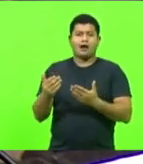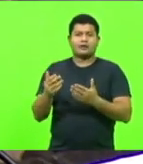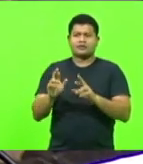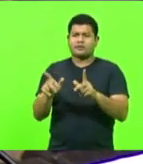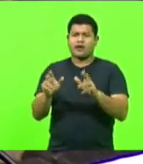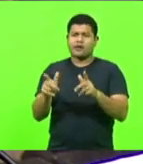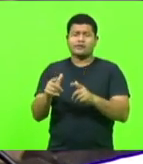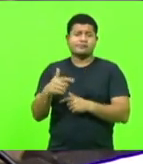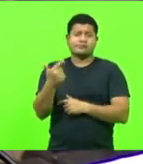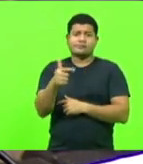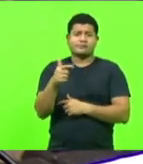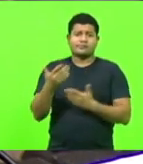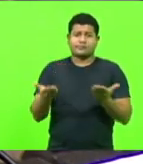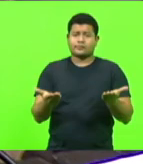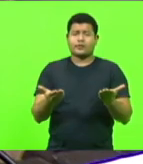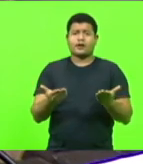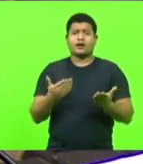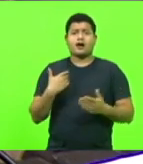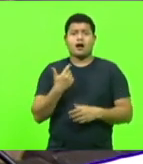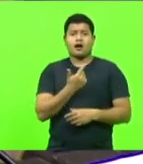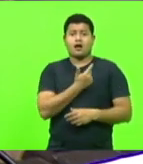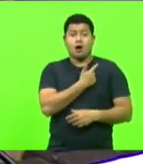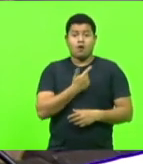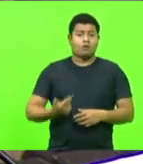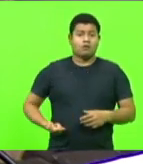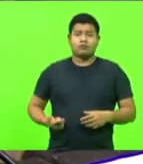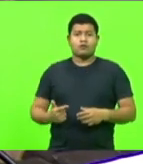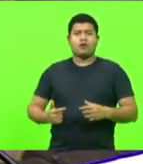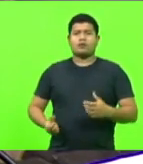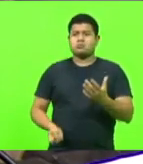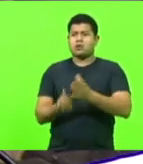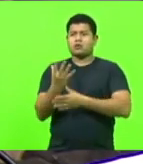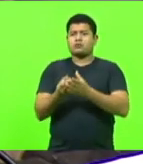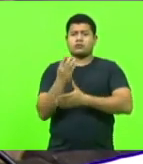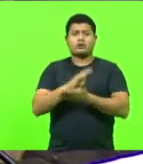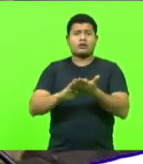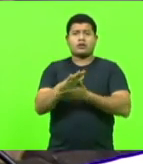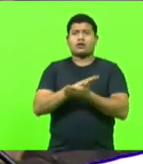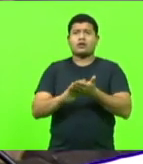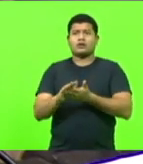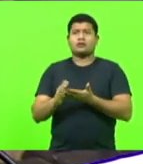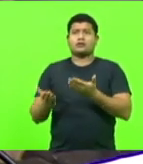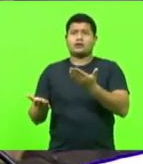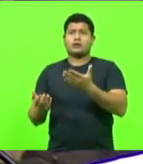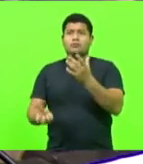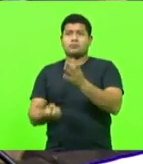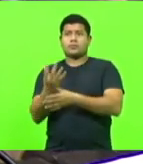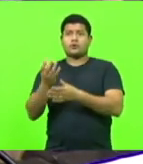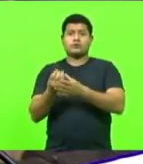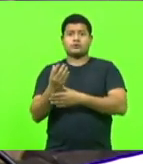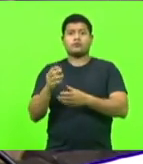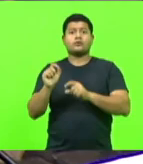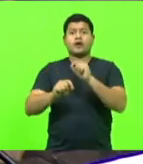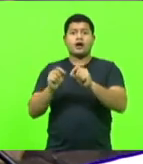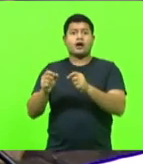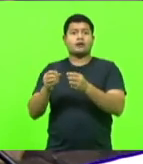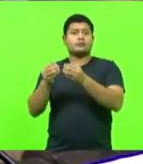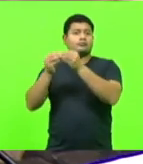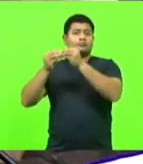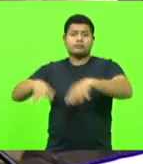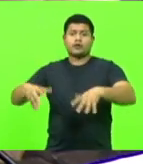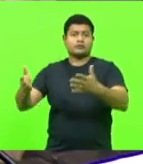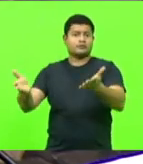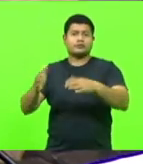Estado não produz nada. Não produz. Ele não, apesar de ter hotéis estatais, eles produzem prejuízo. É só isso que